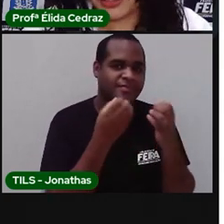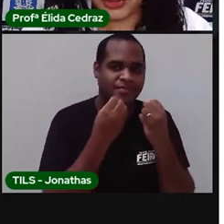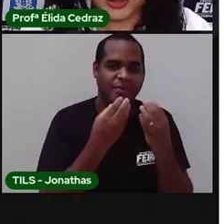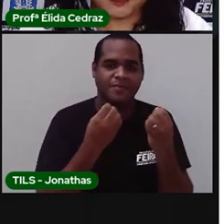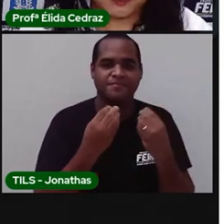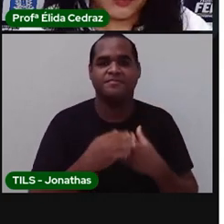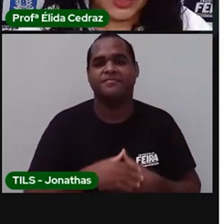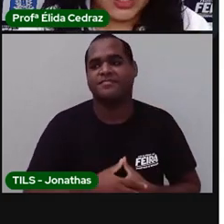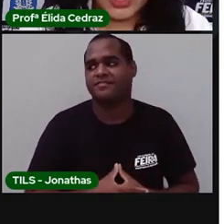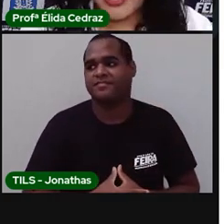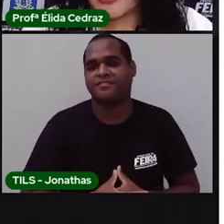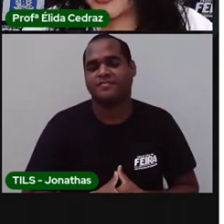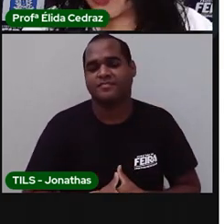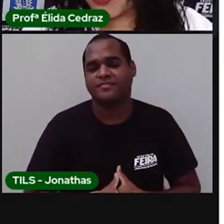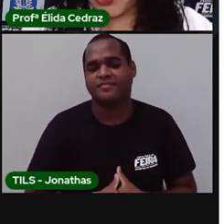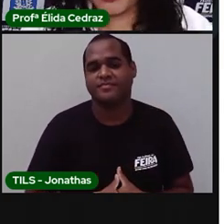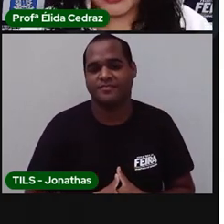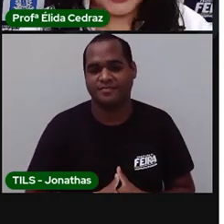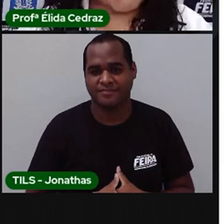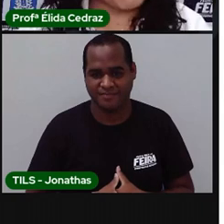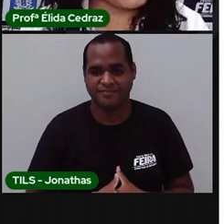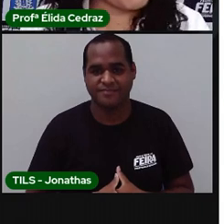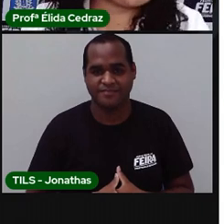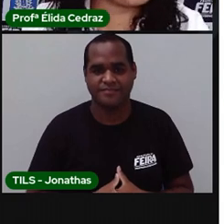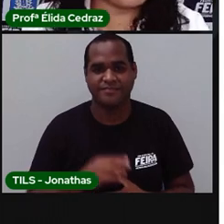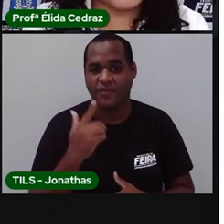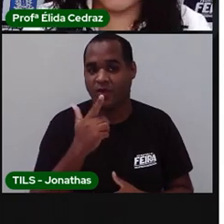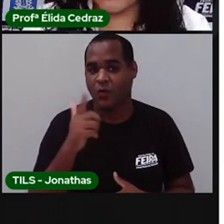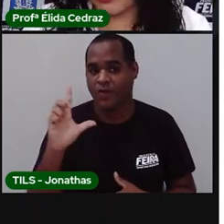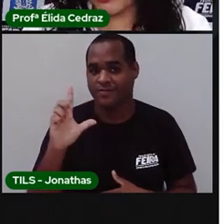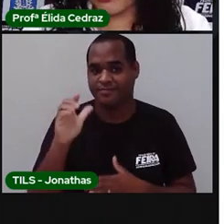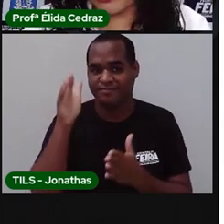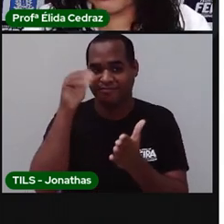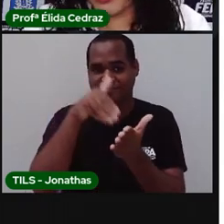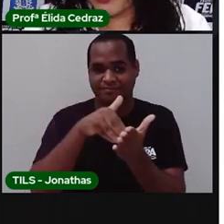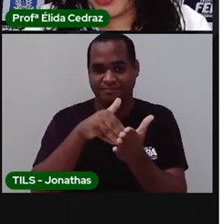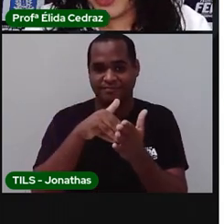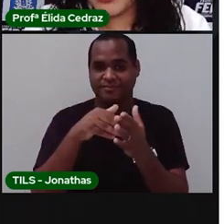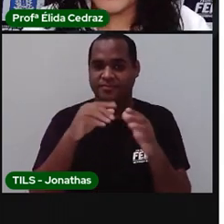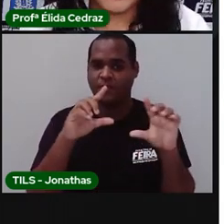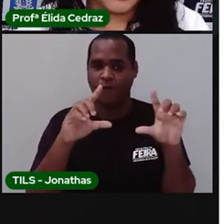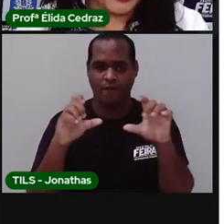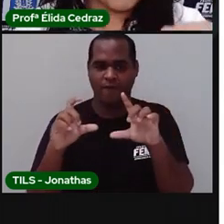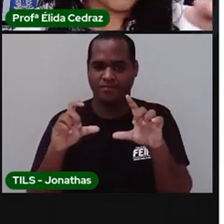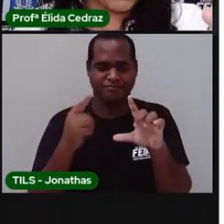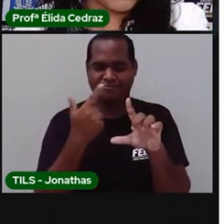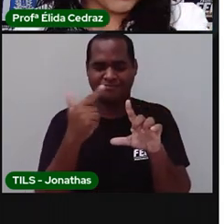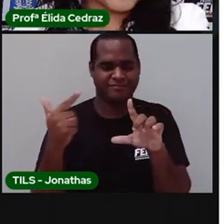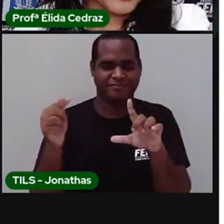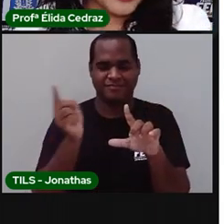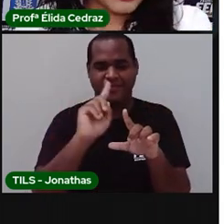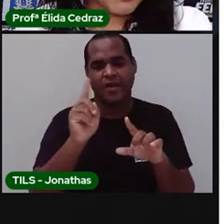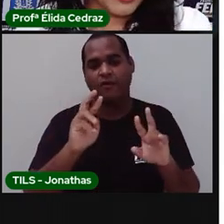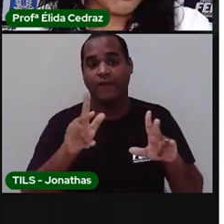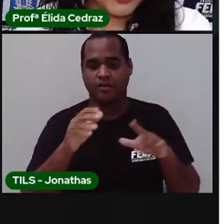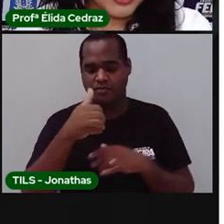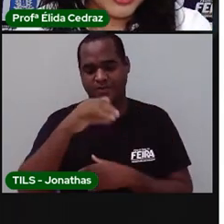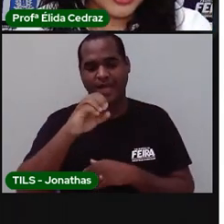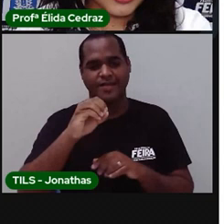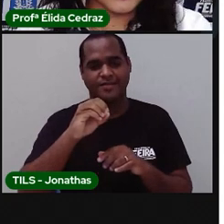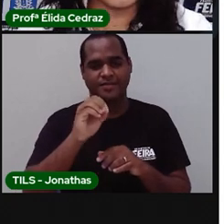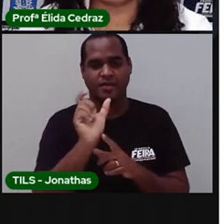alfabética. Esse último desafio, a Pró não colocou figurinhas. A Pró colocou 10